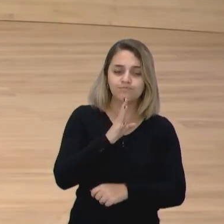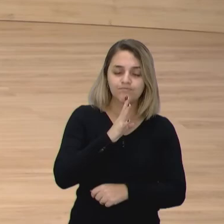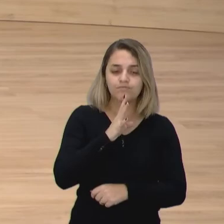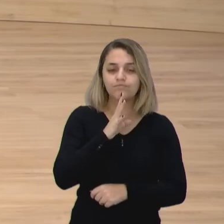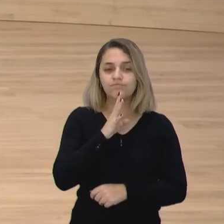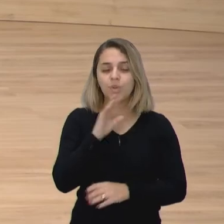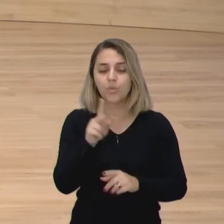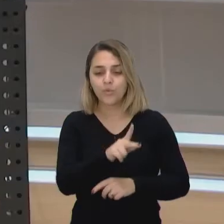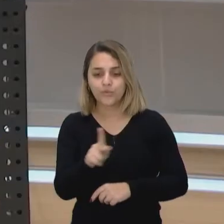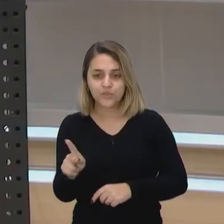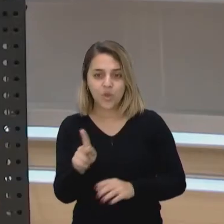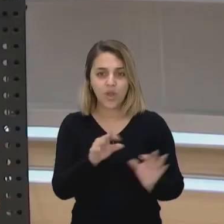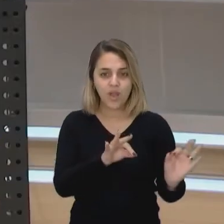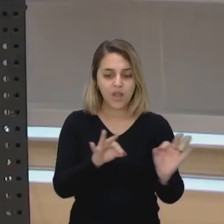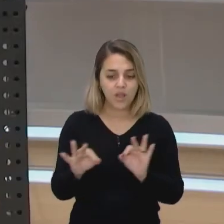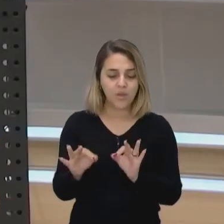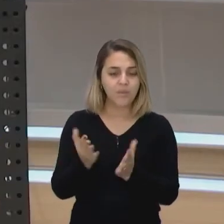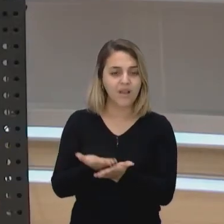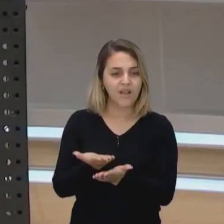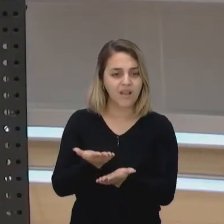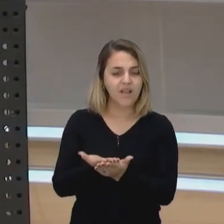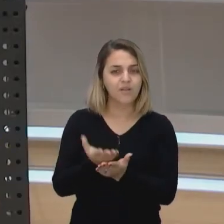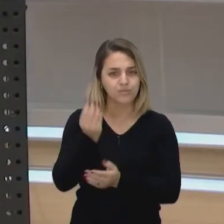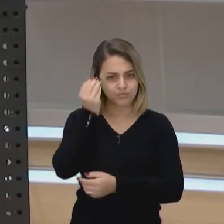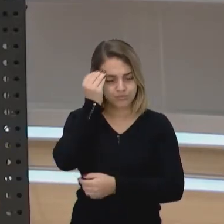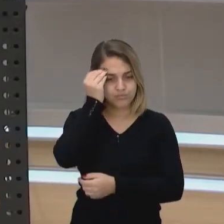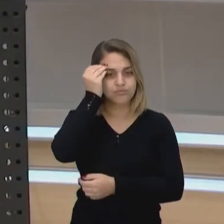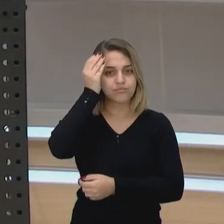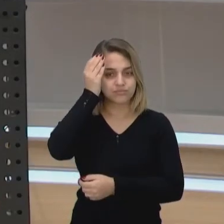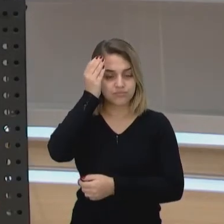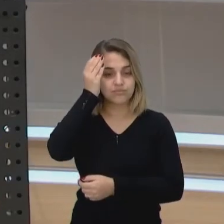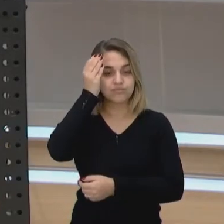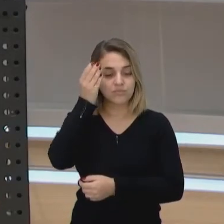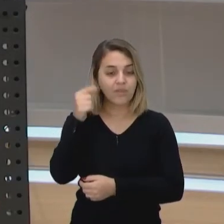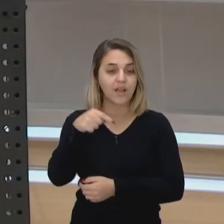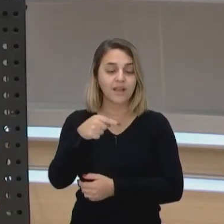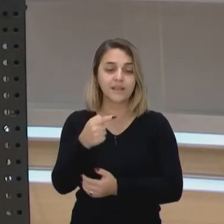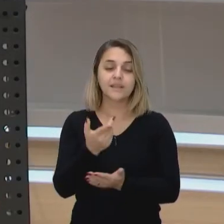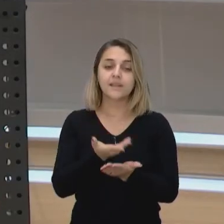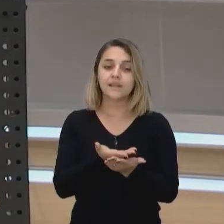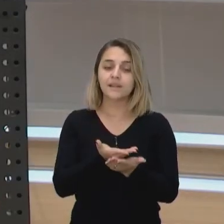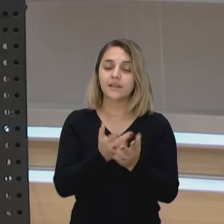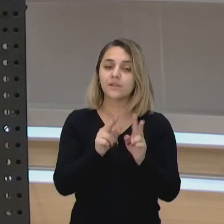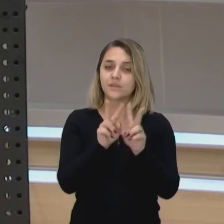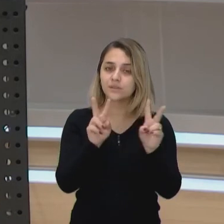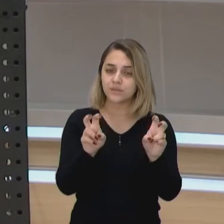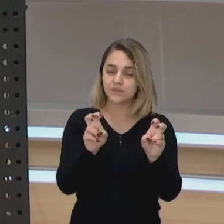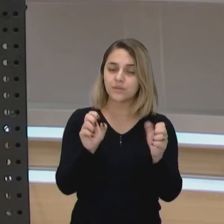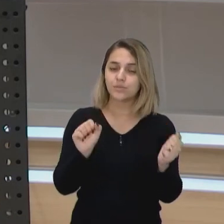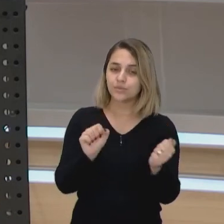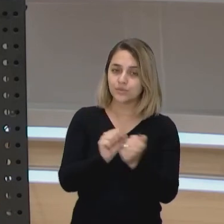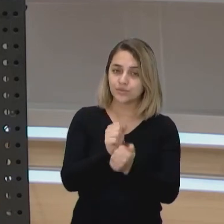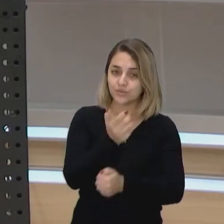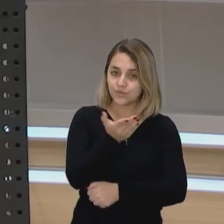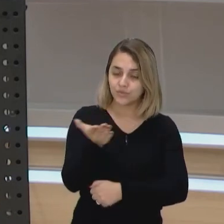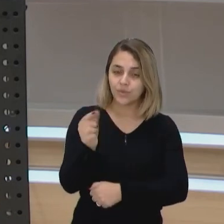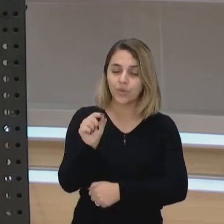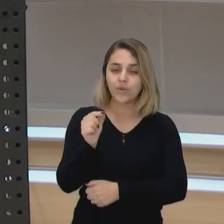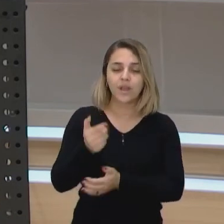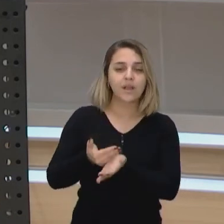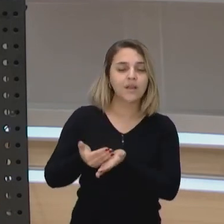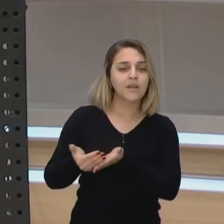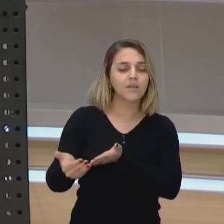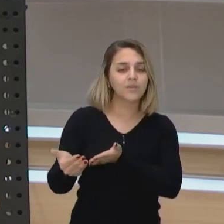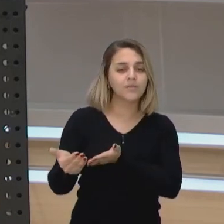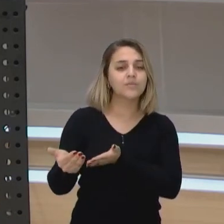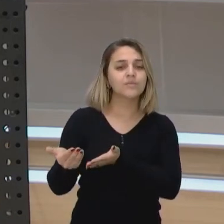tiver acompanhando a nossa aula possa estar inteirando é essa aula que a gente tematizou aí com vocês foi a aula de introdução